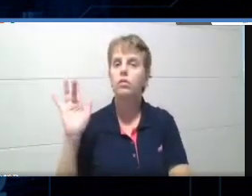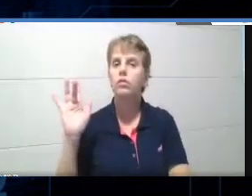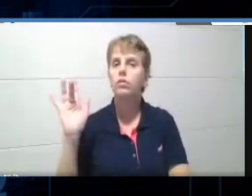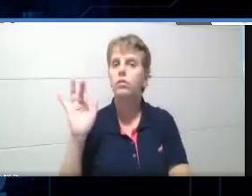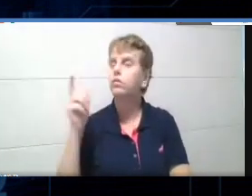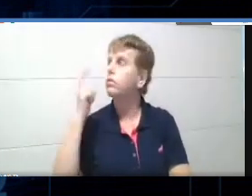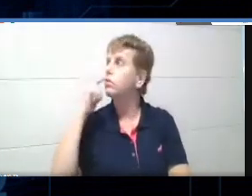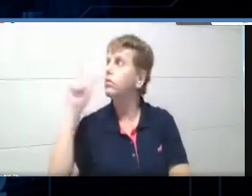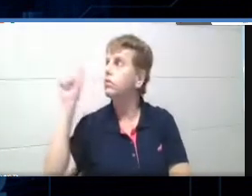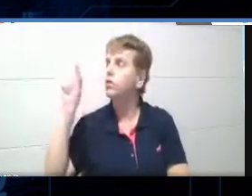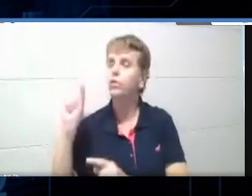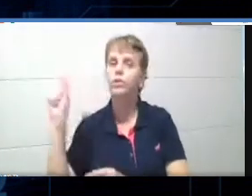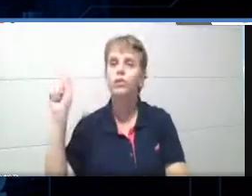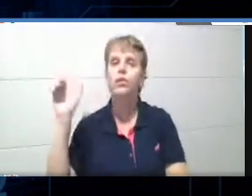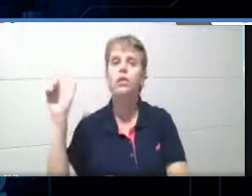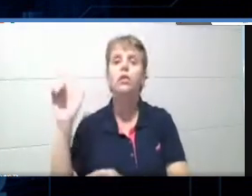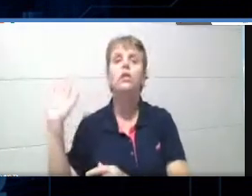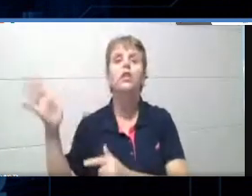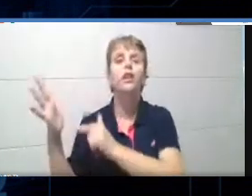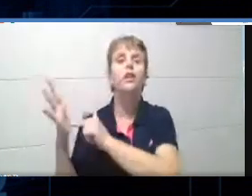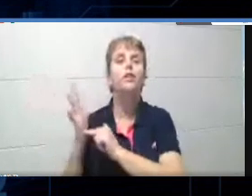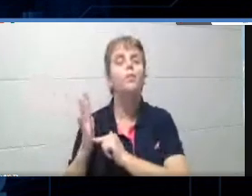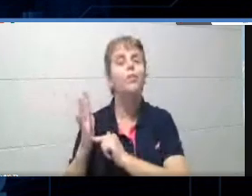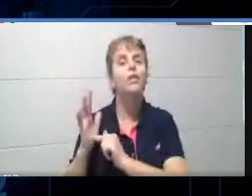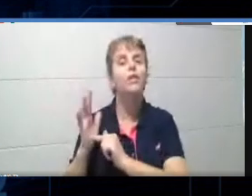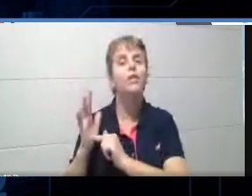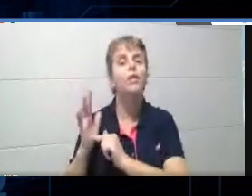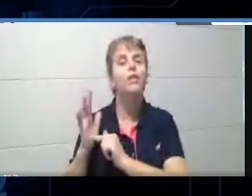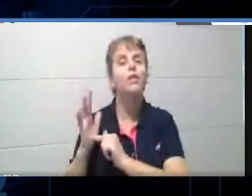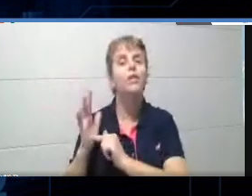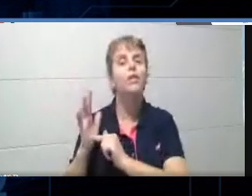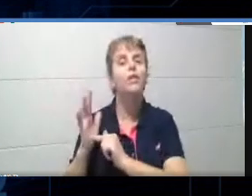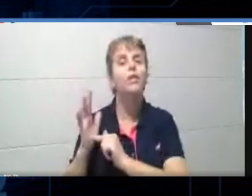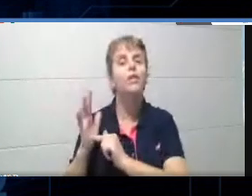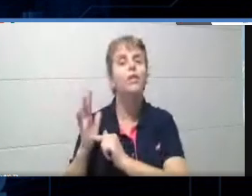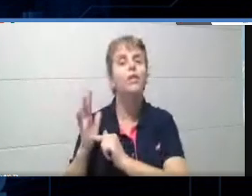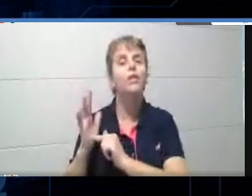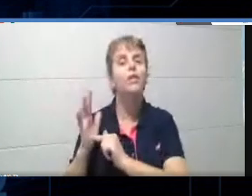escolhi, ele aparece aqui do ladinho, do lado direito da tela,